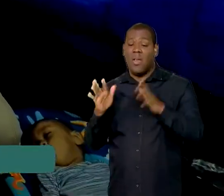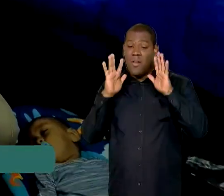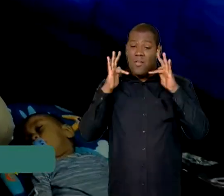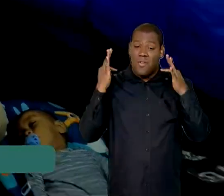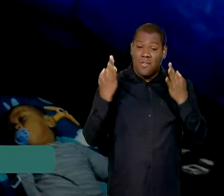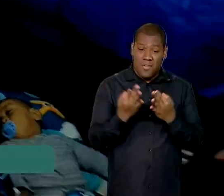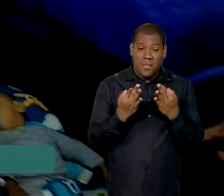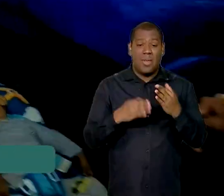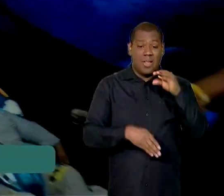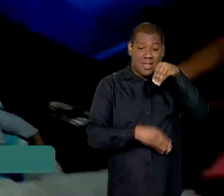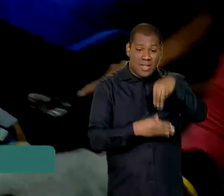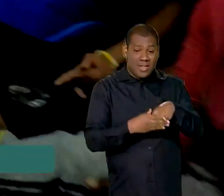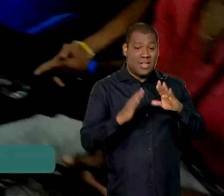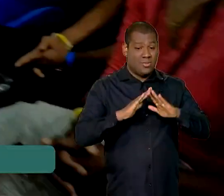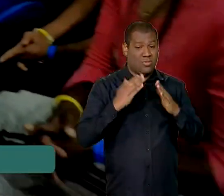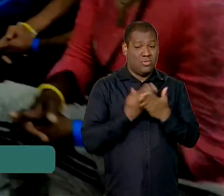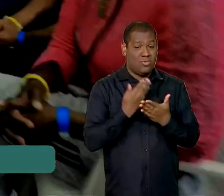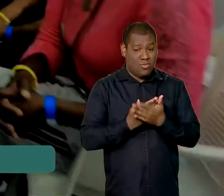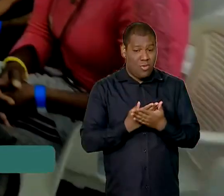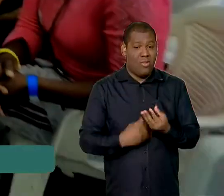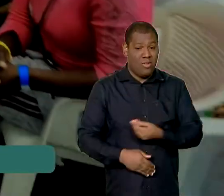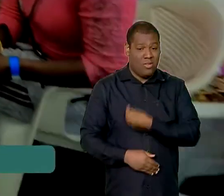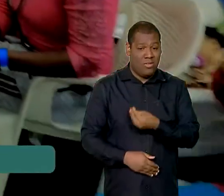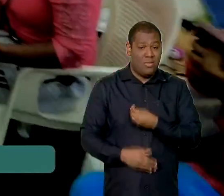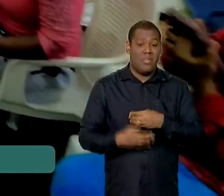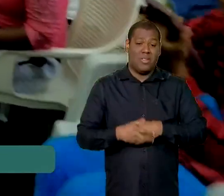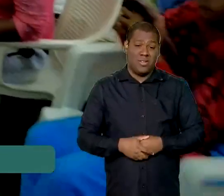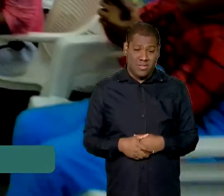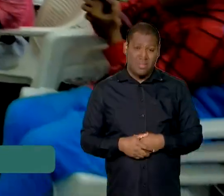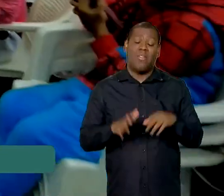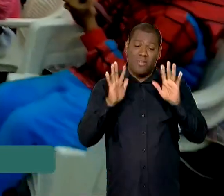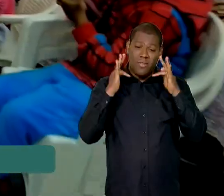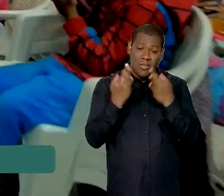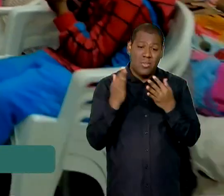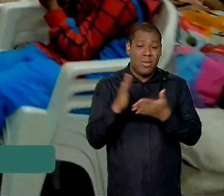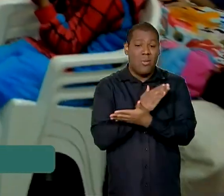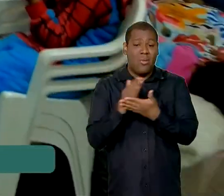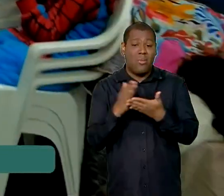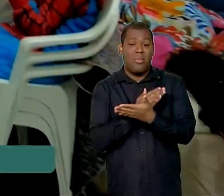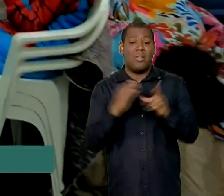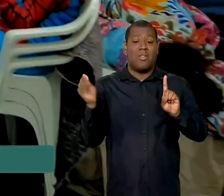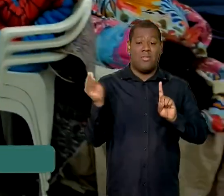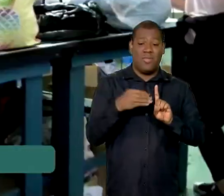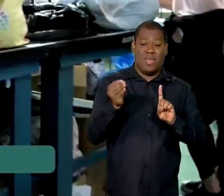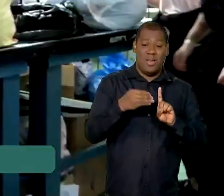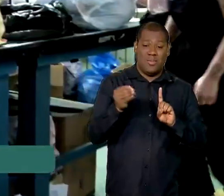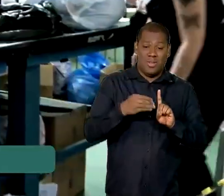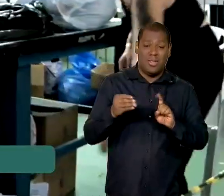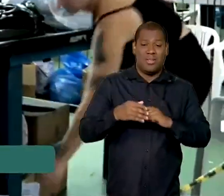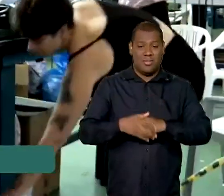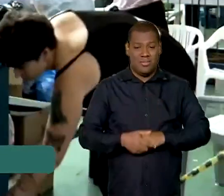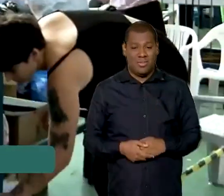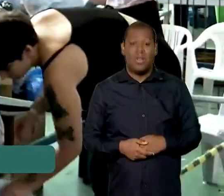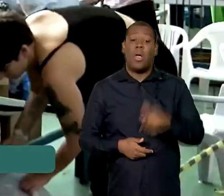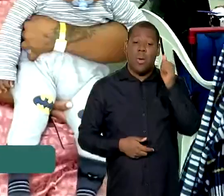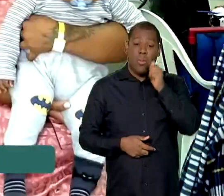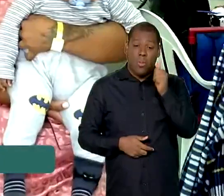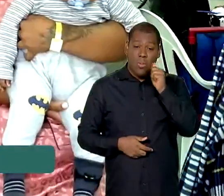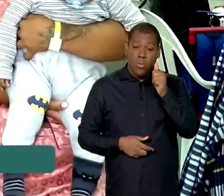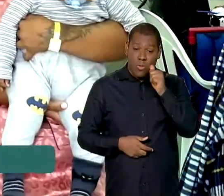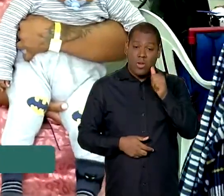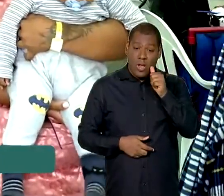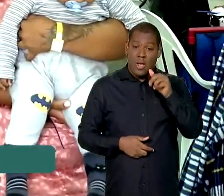abrigadas na Escola Mesquita já vem de uma situação de vulnerabilidade social, a maior parte delas chefiadas por mulheres.